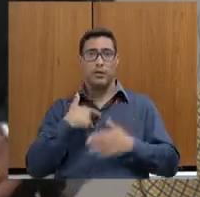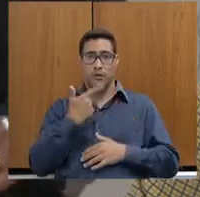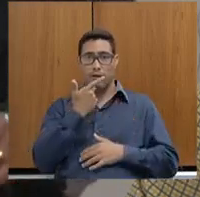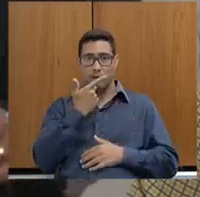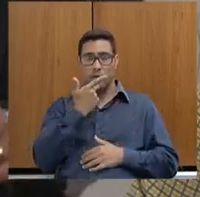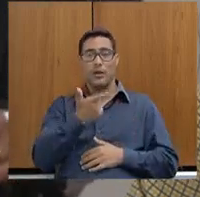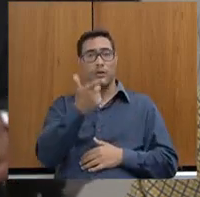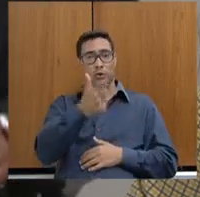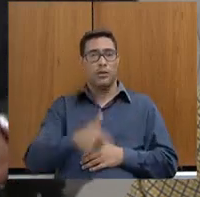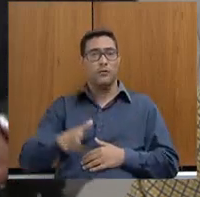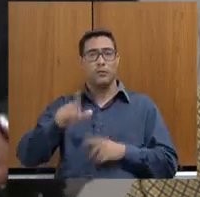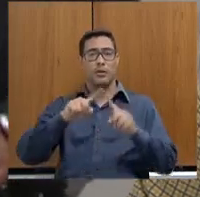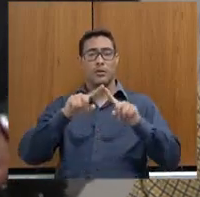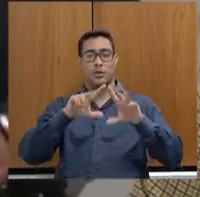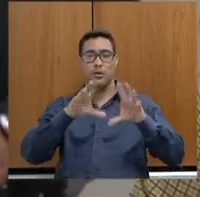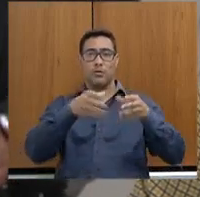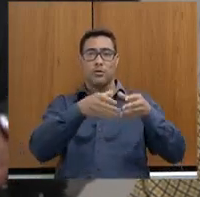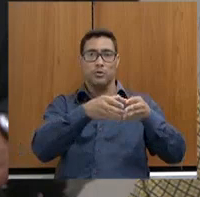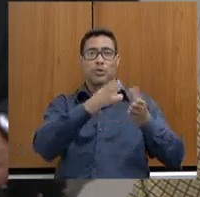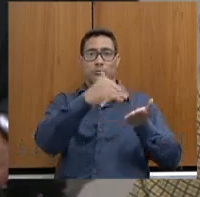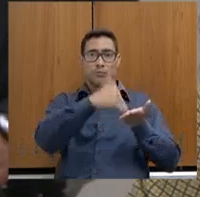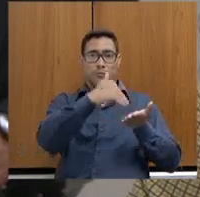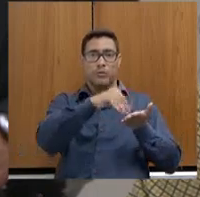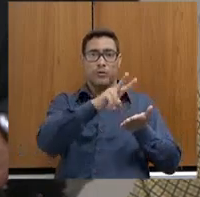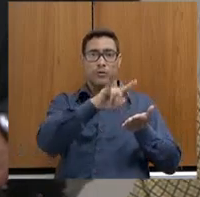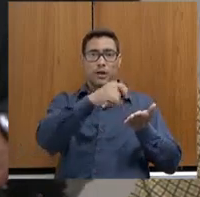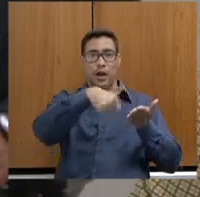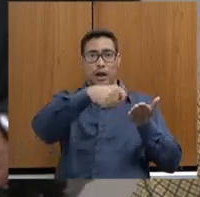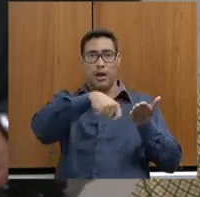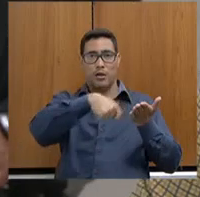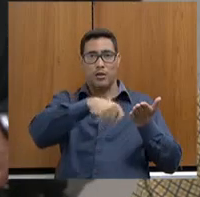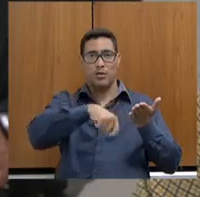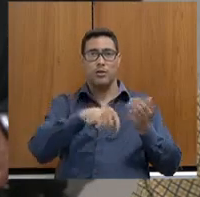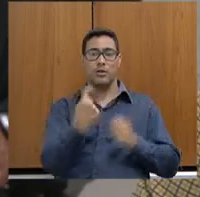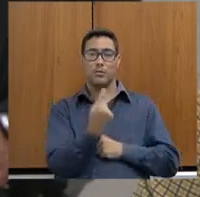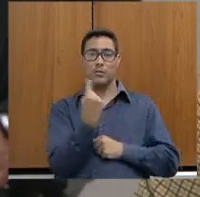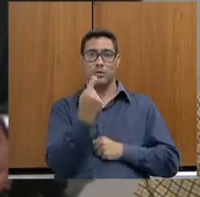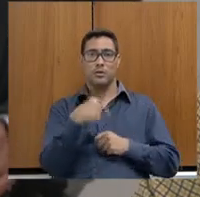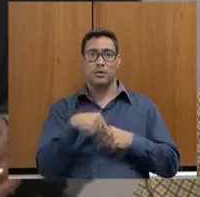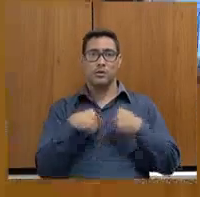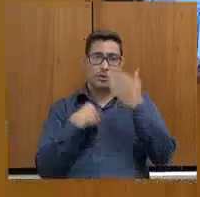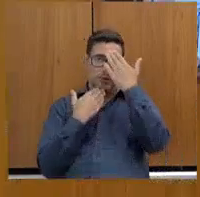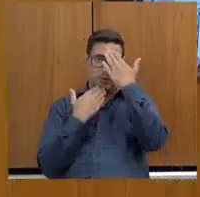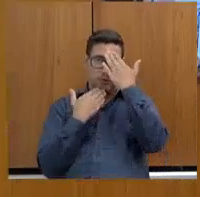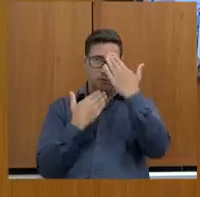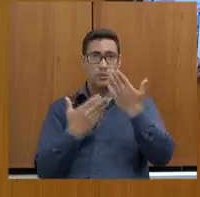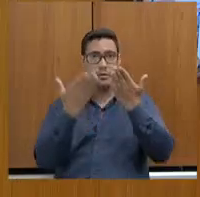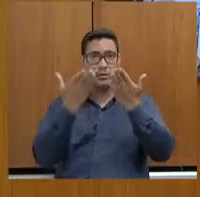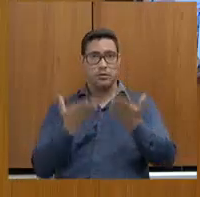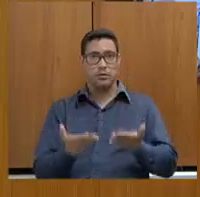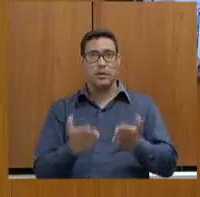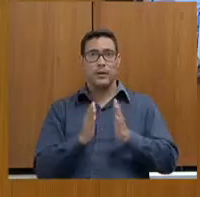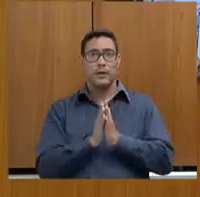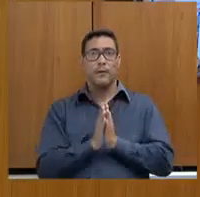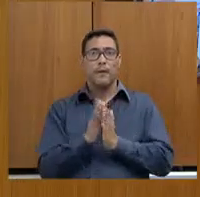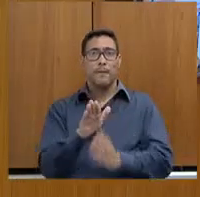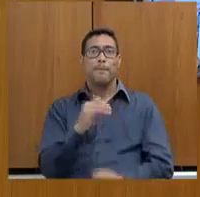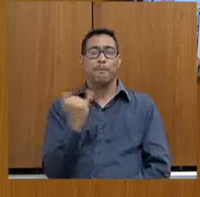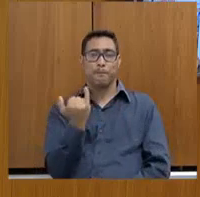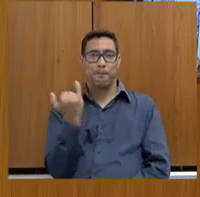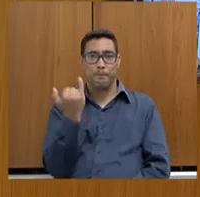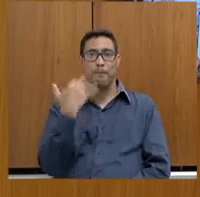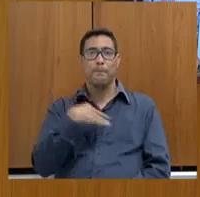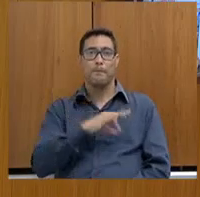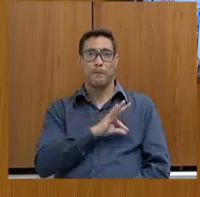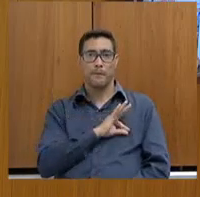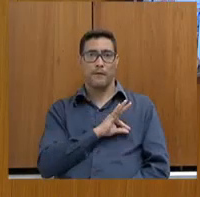que a consultoria está ali anotando para a gente. Obrigado, deputado. E agradeço a gentileza. É muito importante que um policial